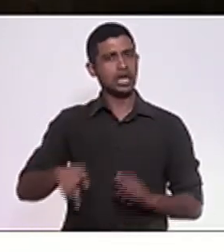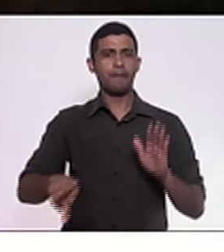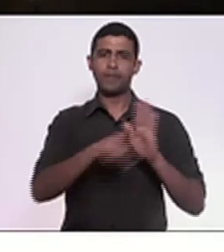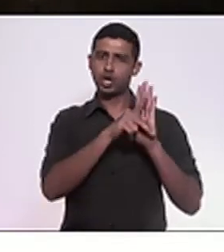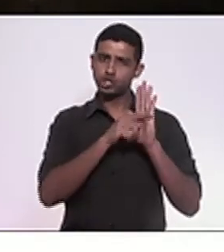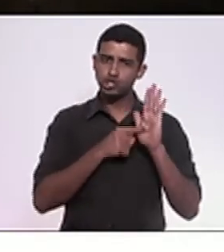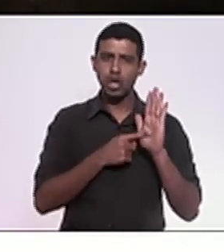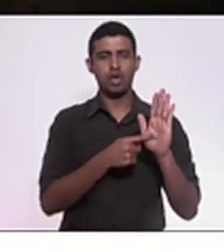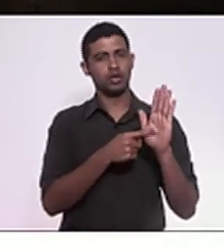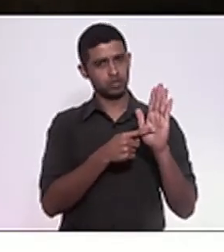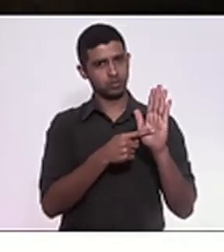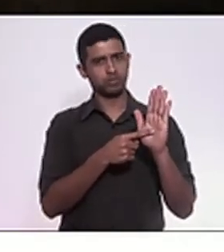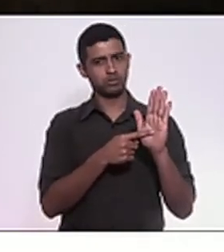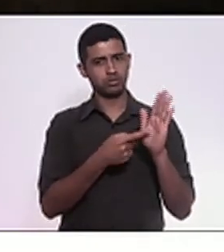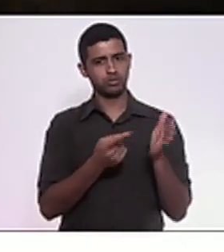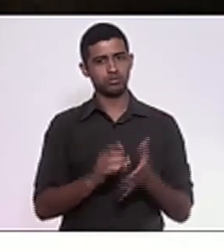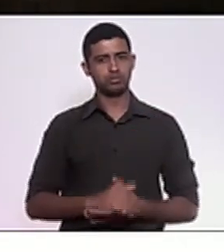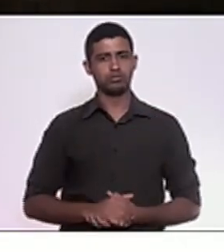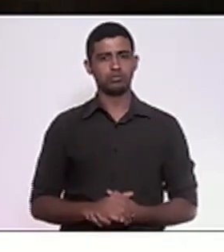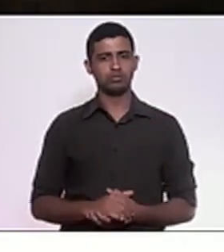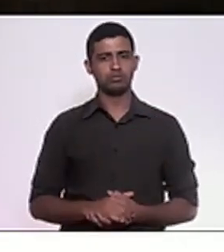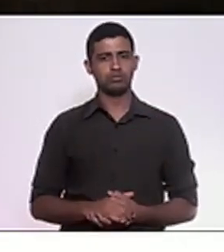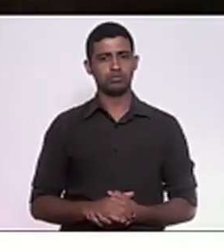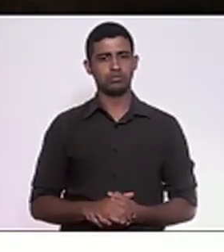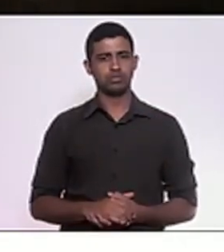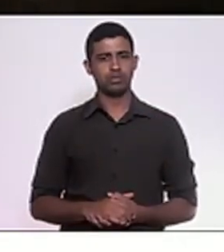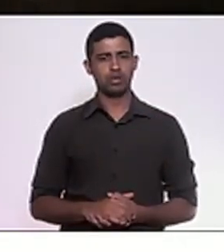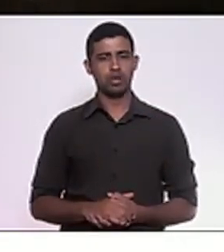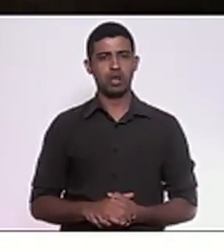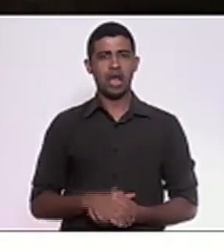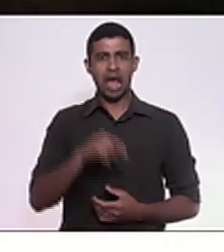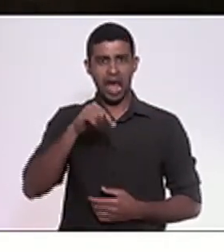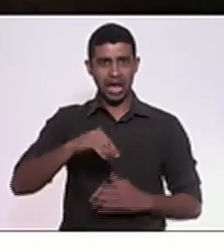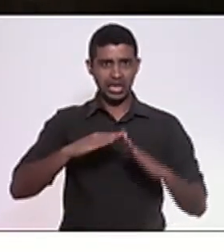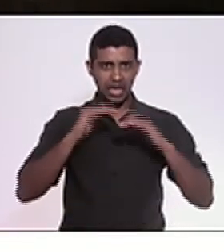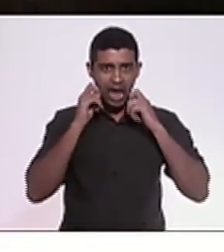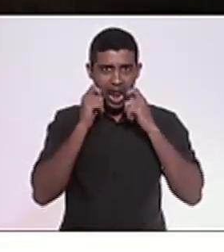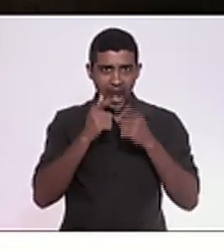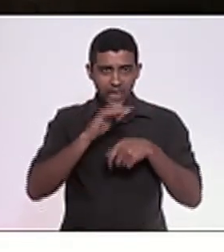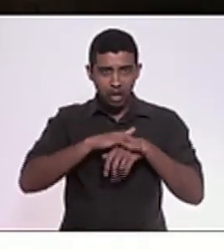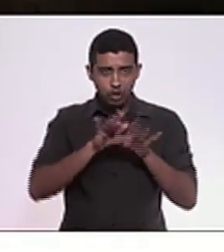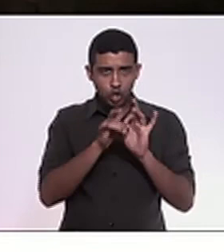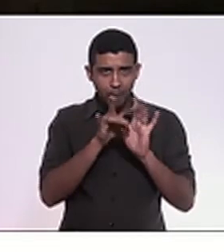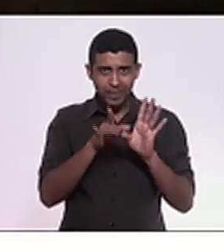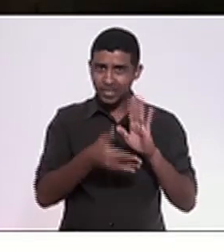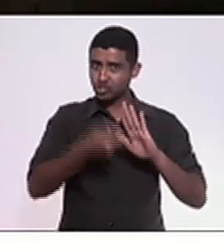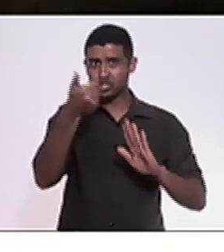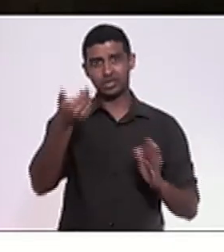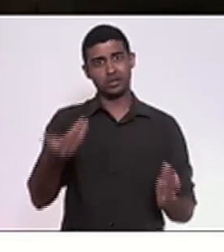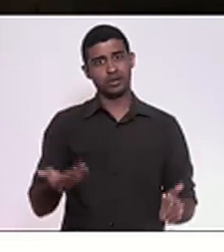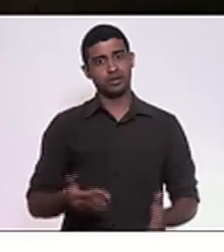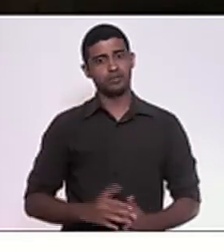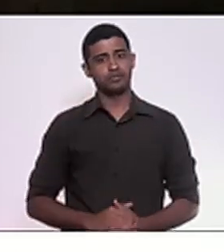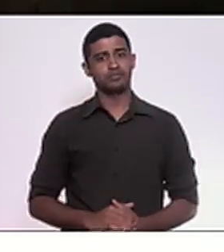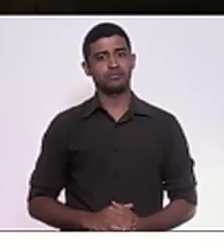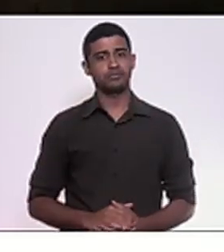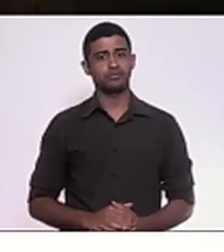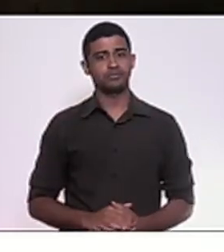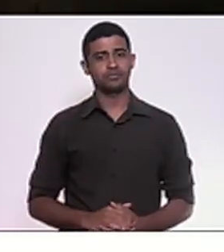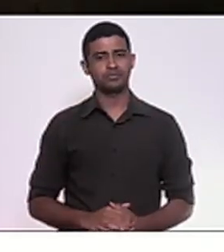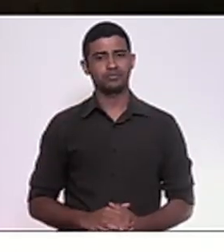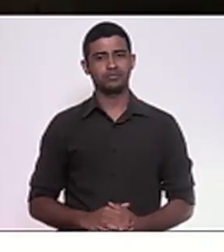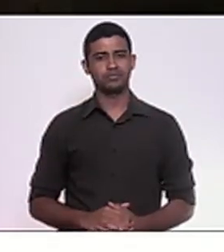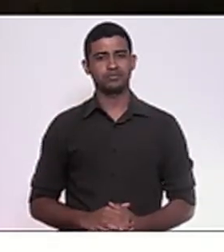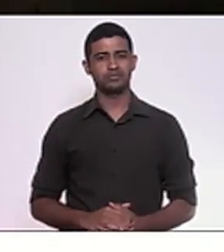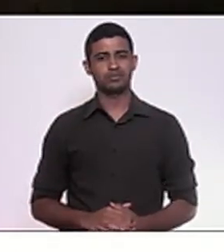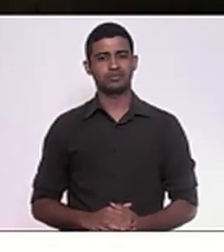sem peça nem cabeça, que tira a autonomia dessa casa, que tira o poder dessa casa e dá